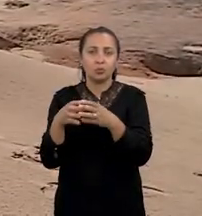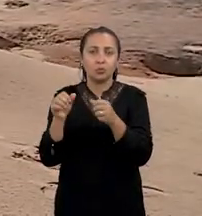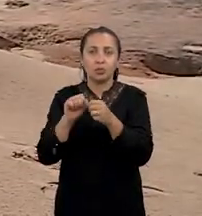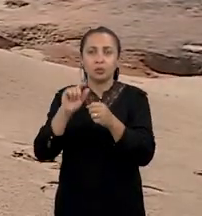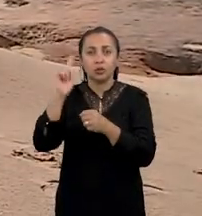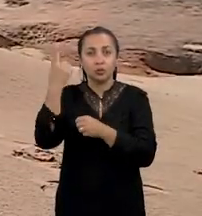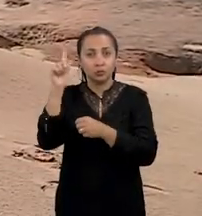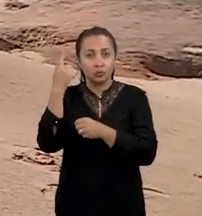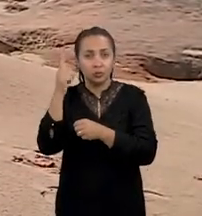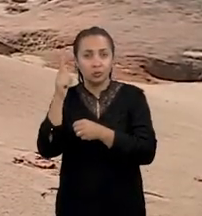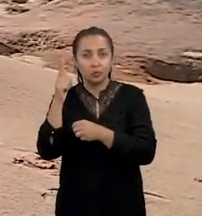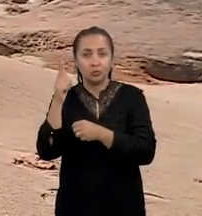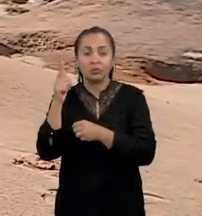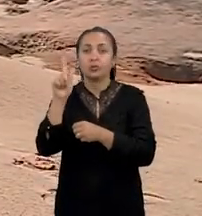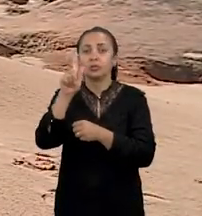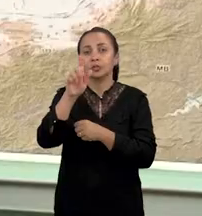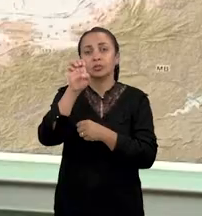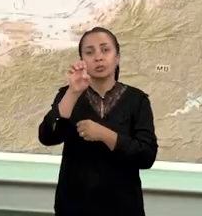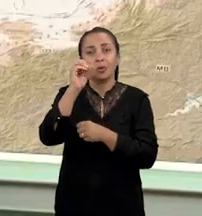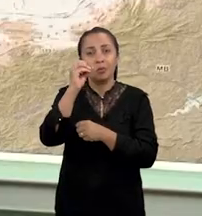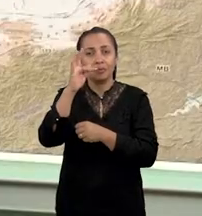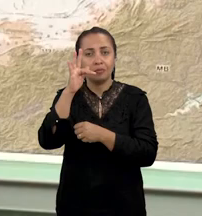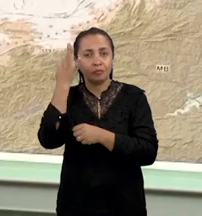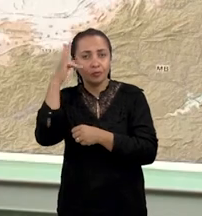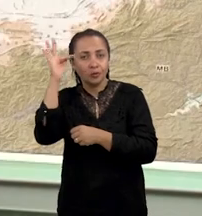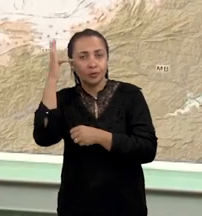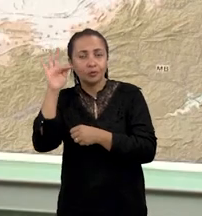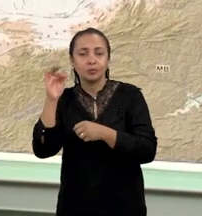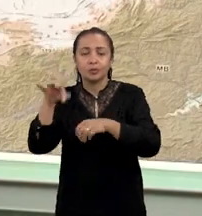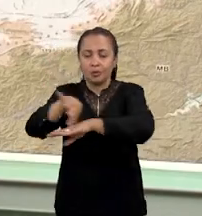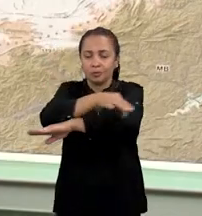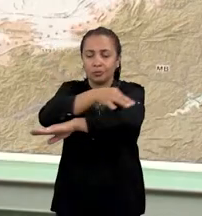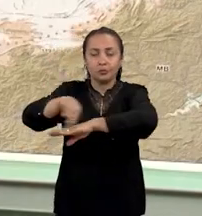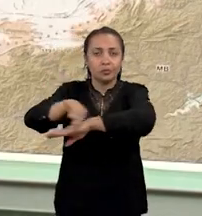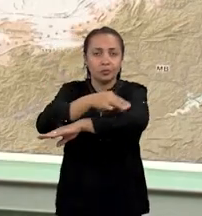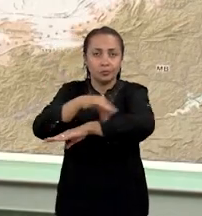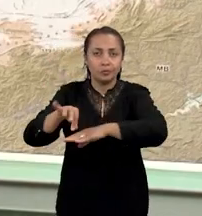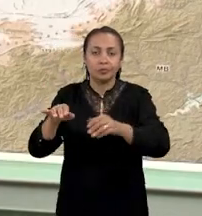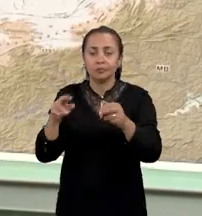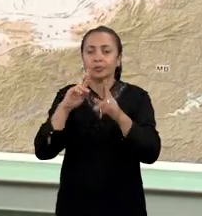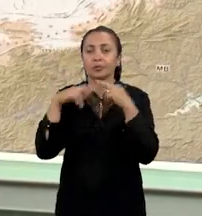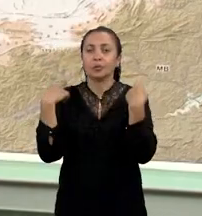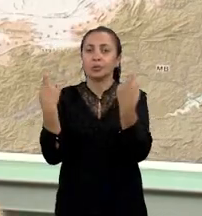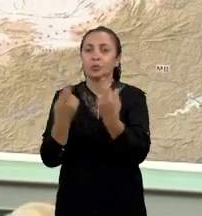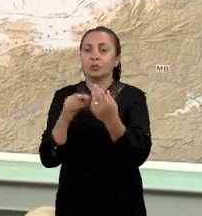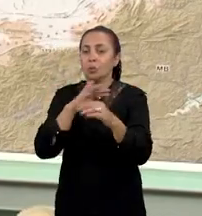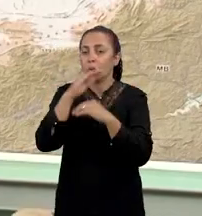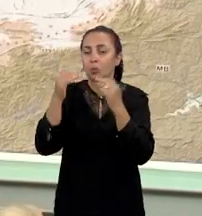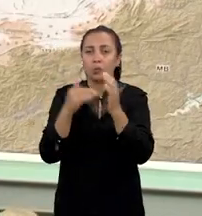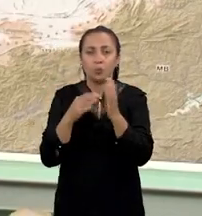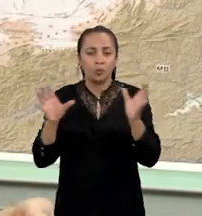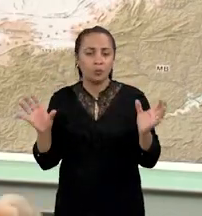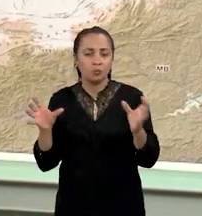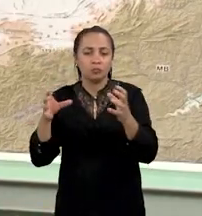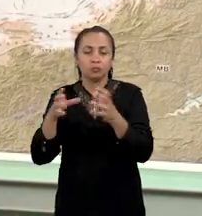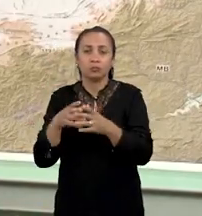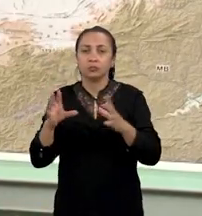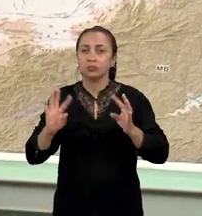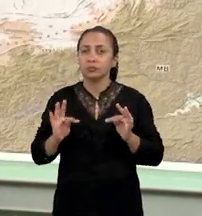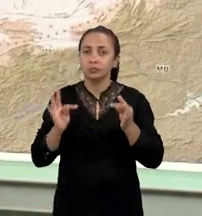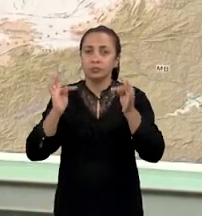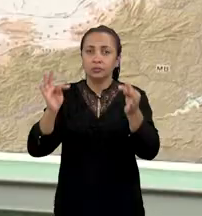por geógrafos, geólogos, geofísicos, engenheiros civis, e reunimos todo o aparato